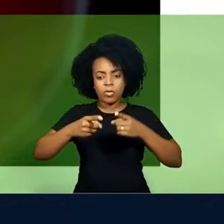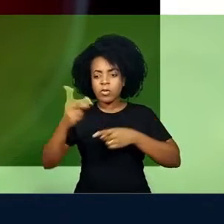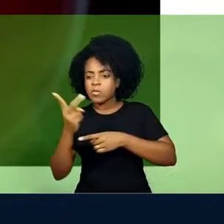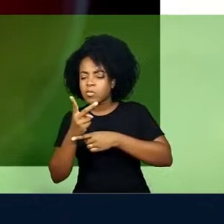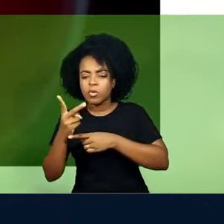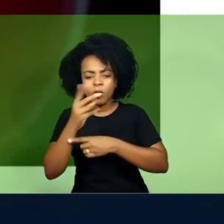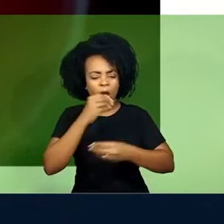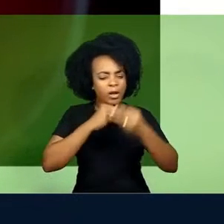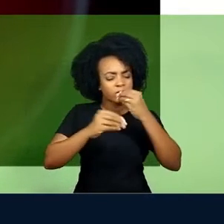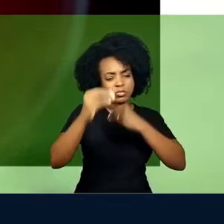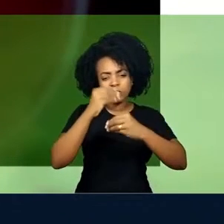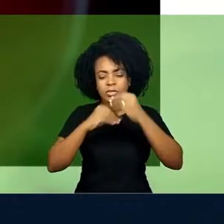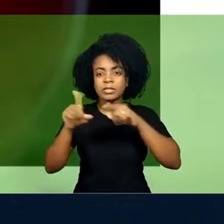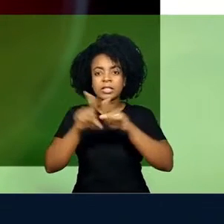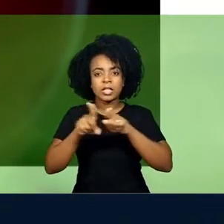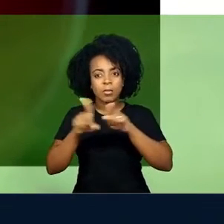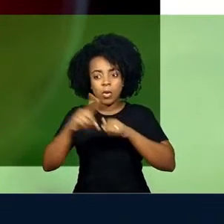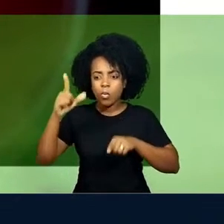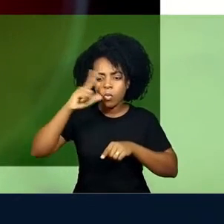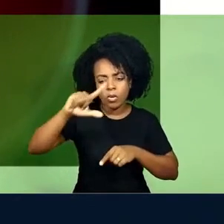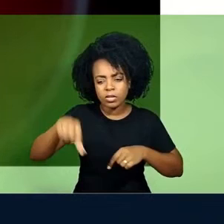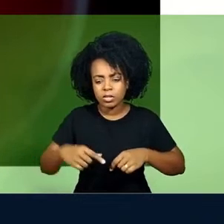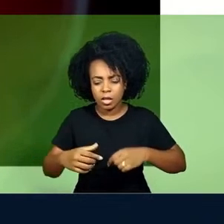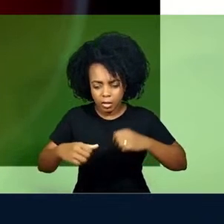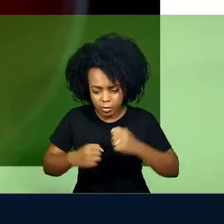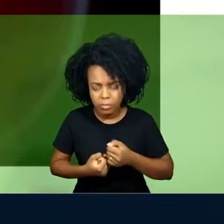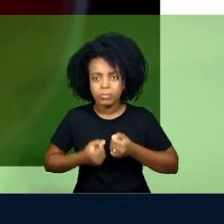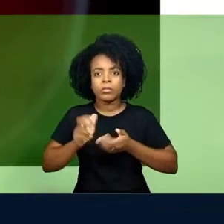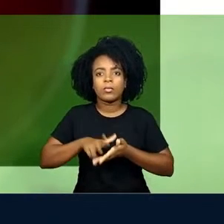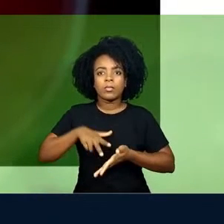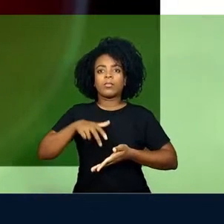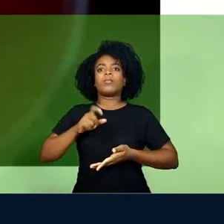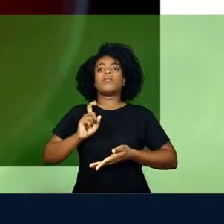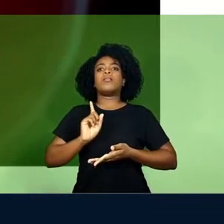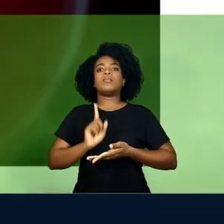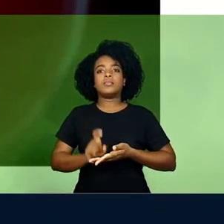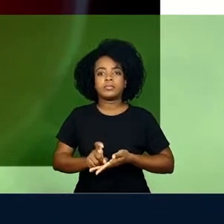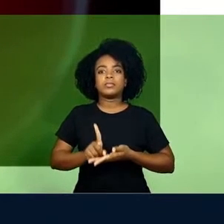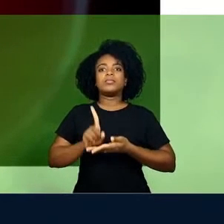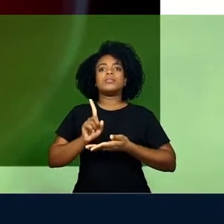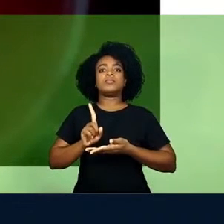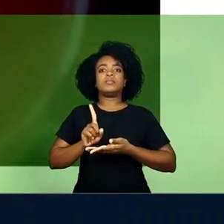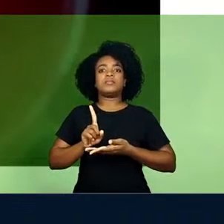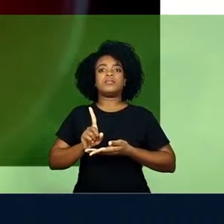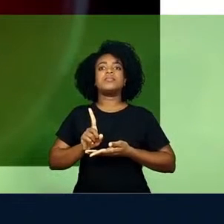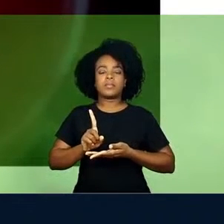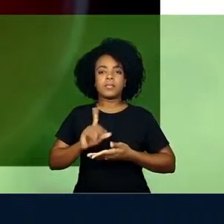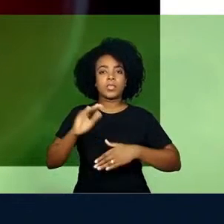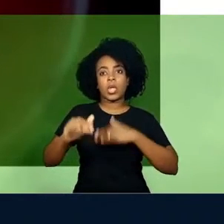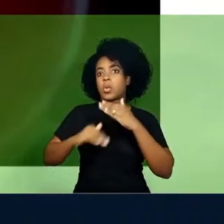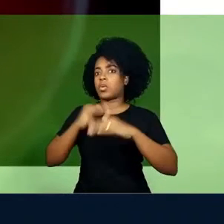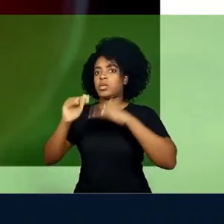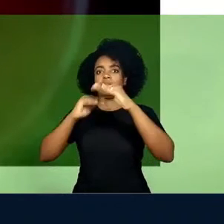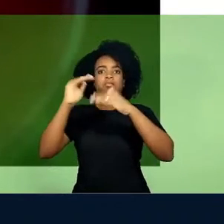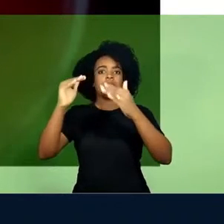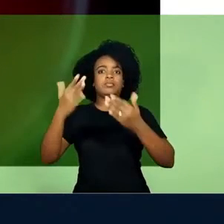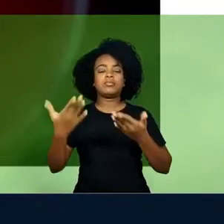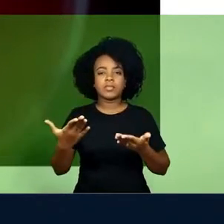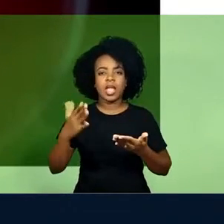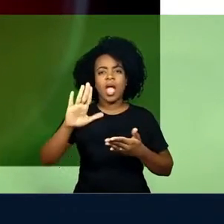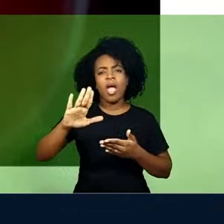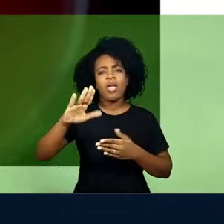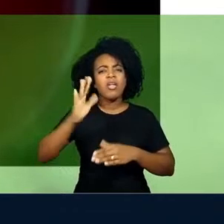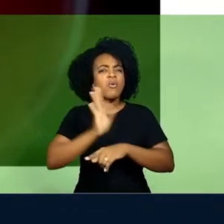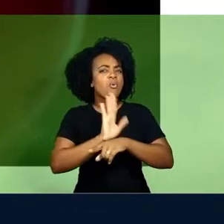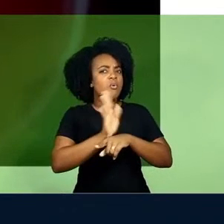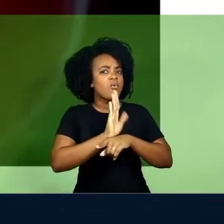mais alimento e vai permitir a sua evolução, vai ajudar ao seu desenvolvimento. Desse momento, filme vai dar um salto